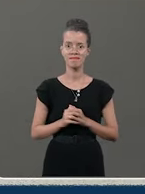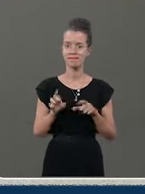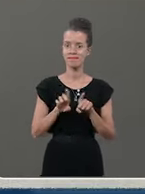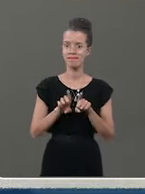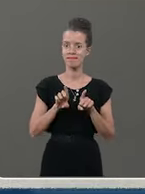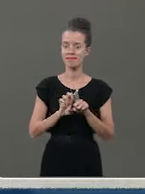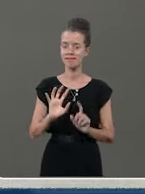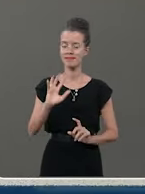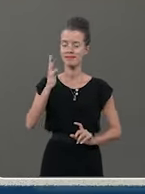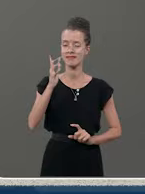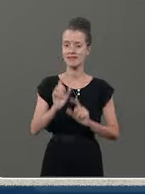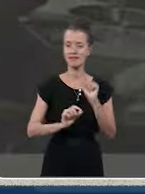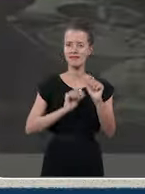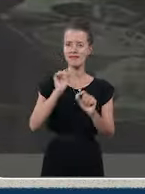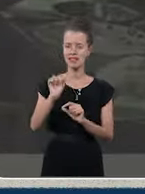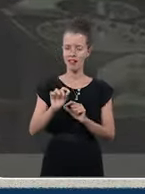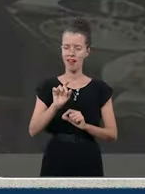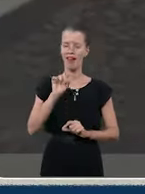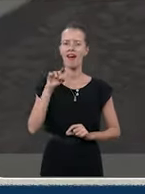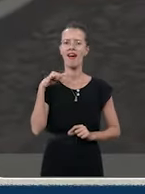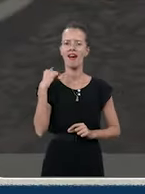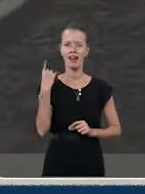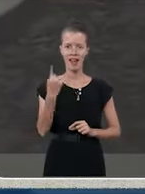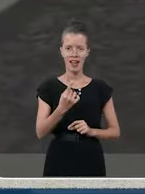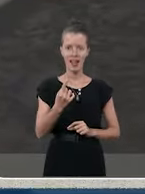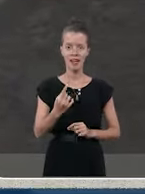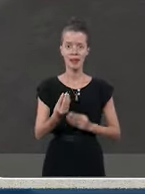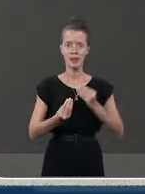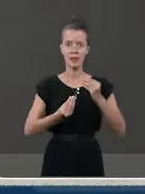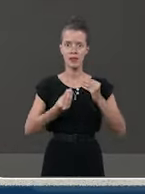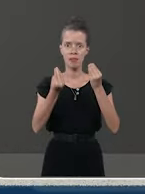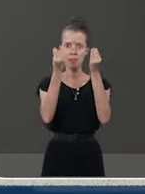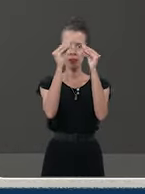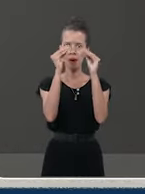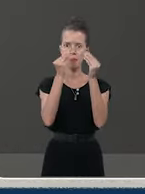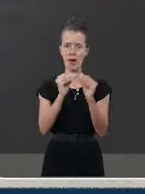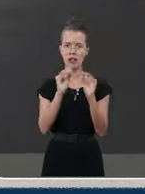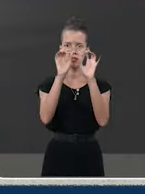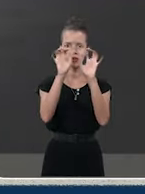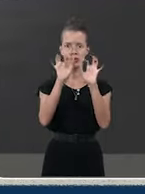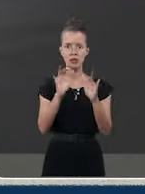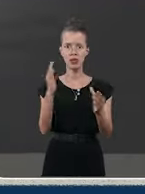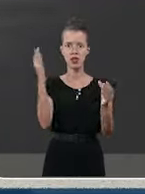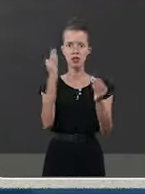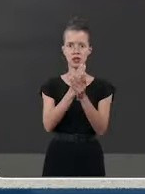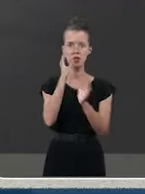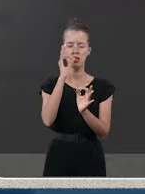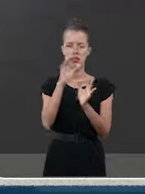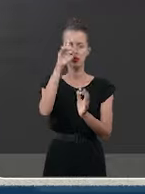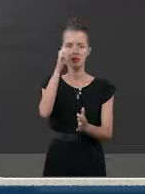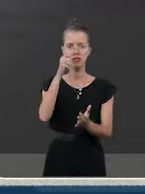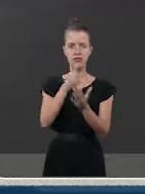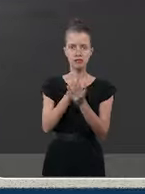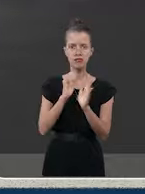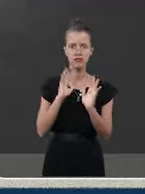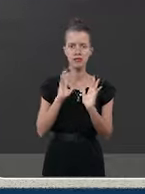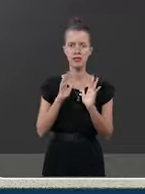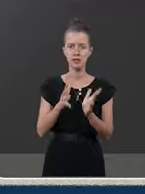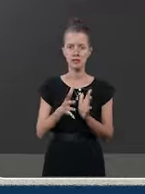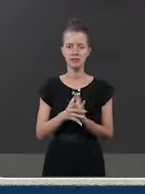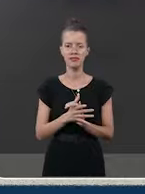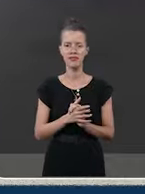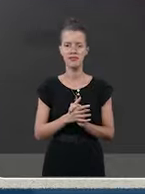fato. Também chegou o ano que a gastronomia teve sua vez. Modernização dos julgados